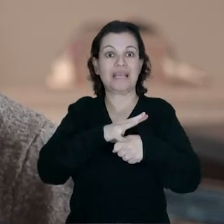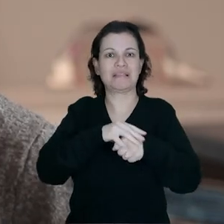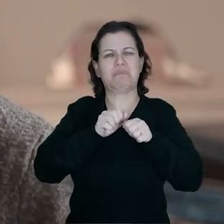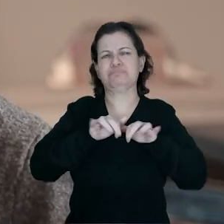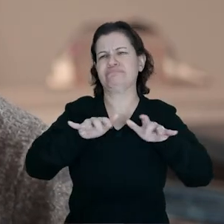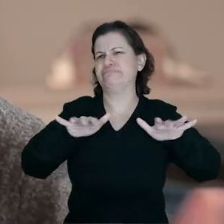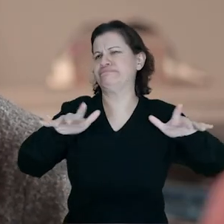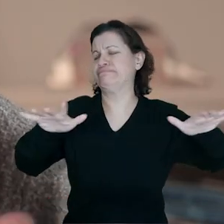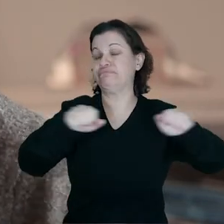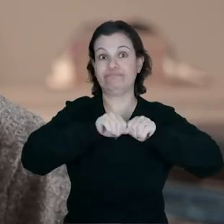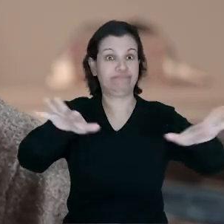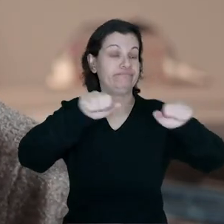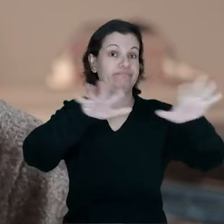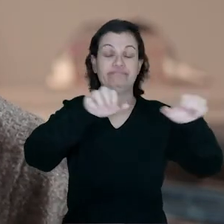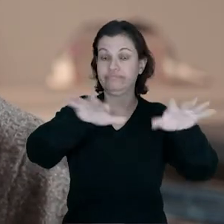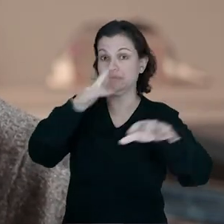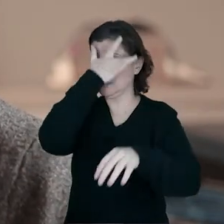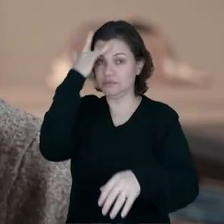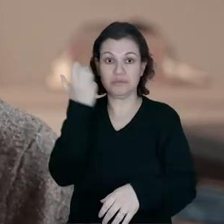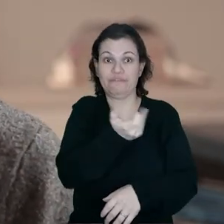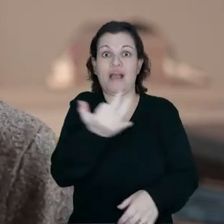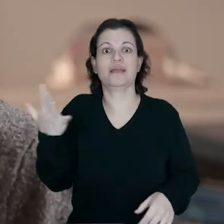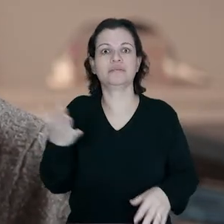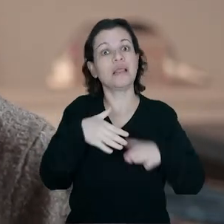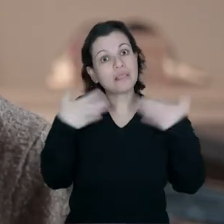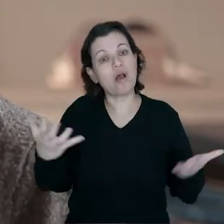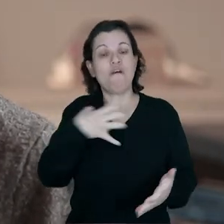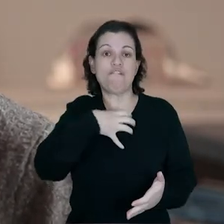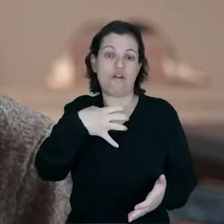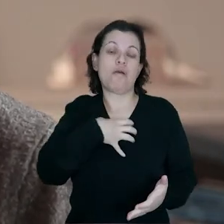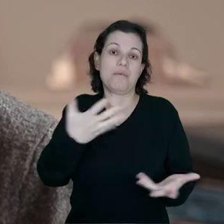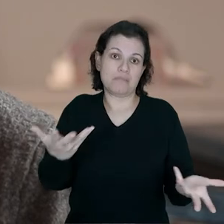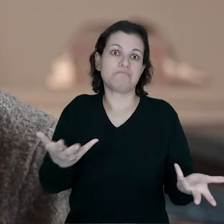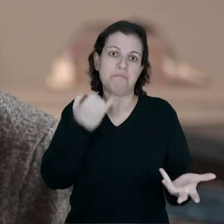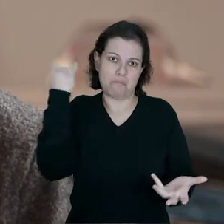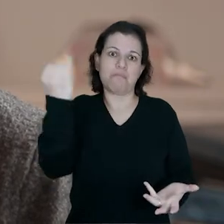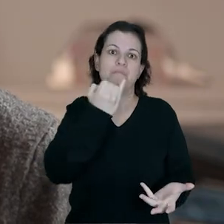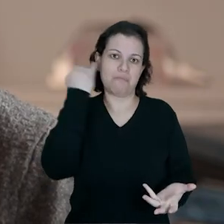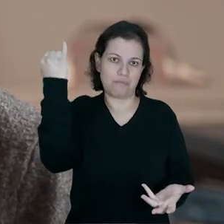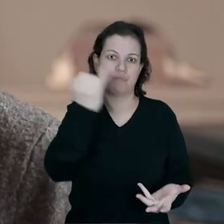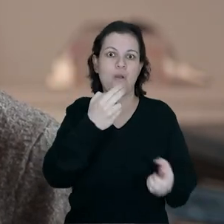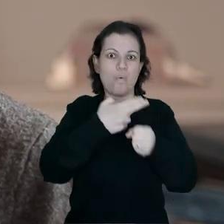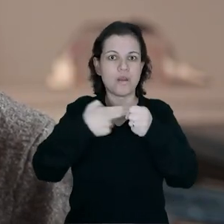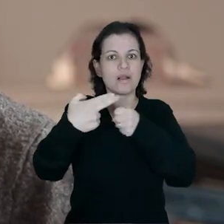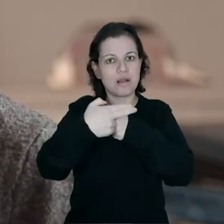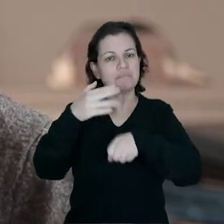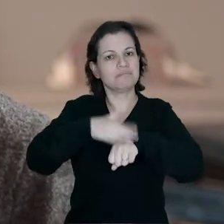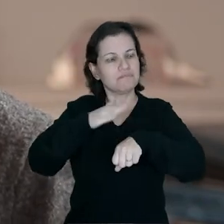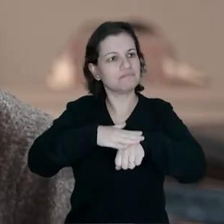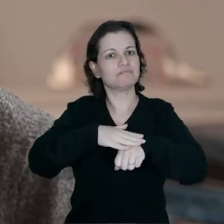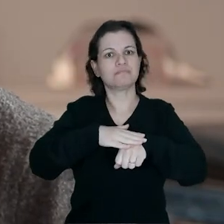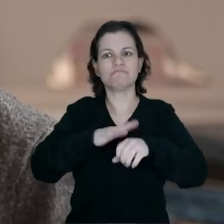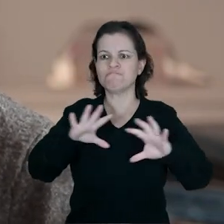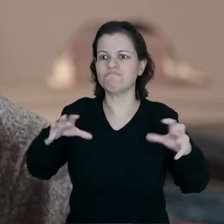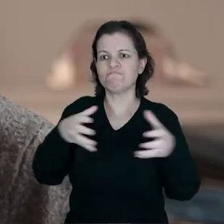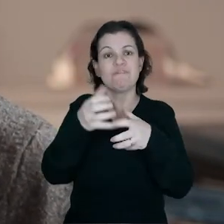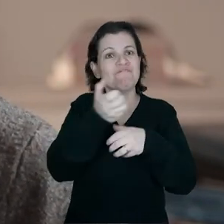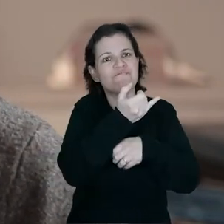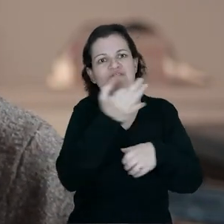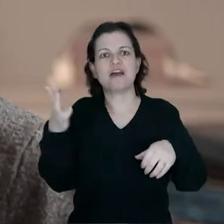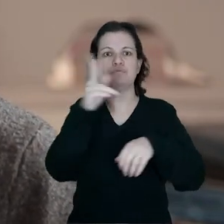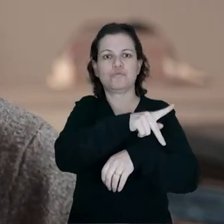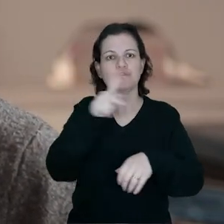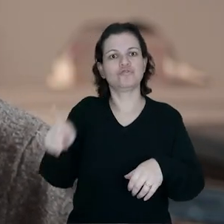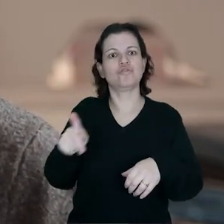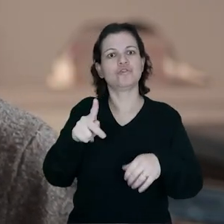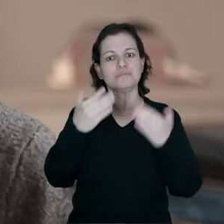doença tem de se alastrar, de se disseminar, de infectar tantas pessoas. Então, é uma forma, assim, bastante importante que a Unicamp está reagindo, juntando diversos